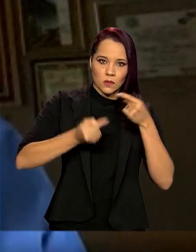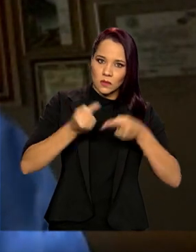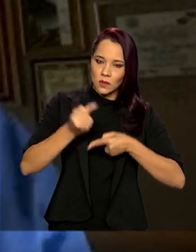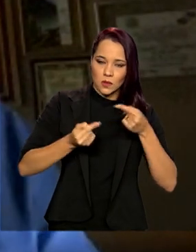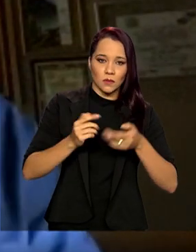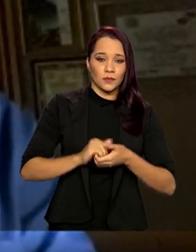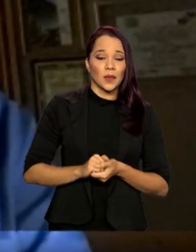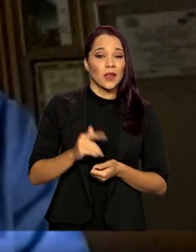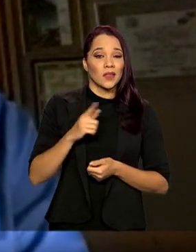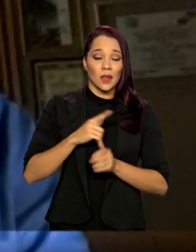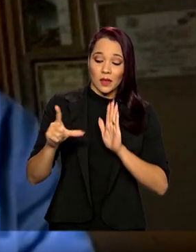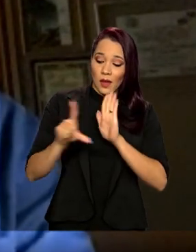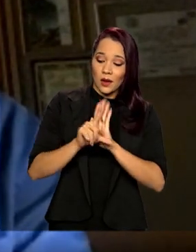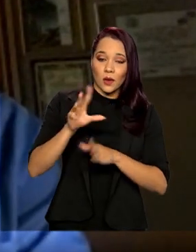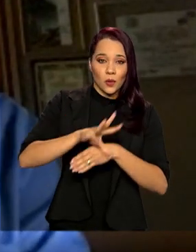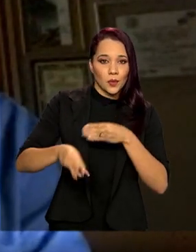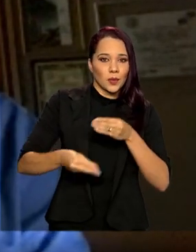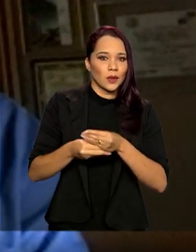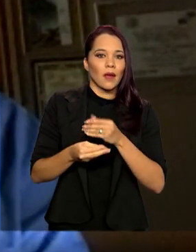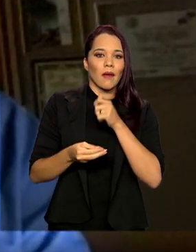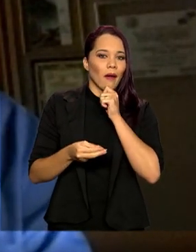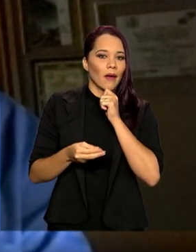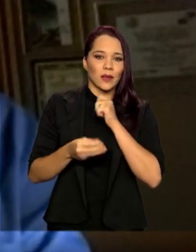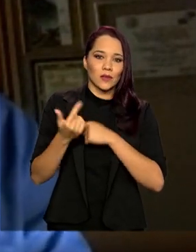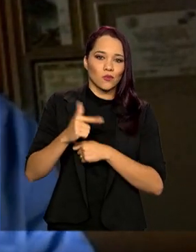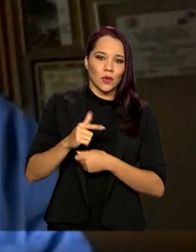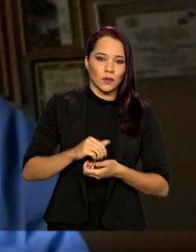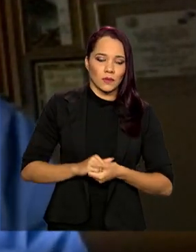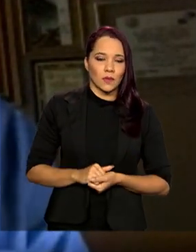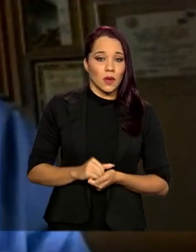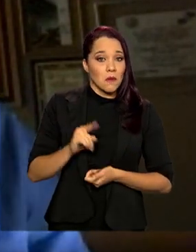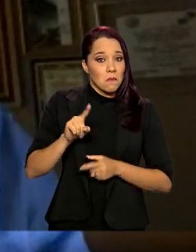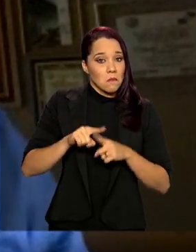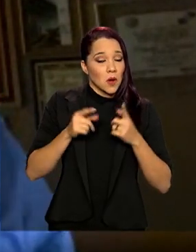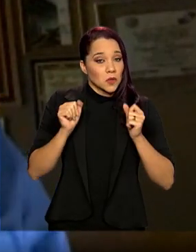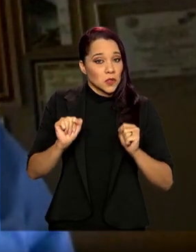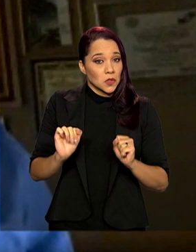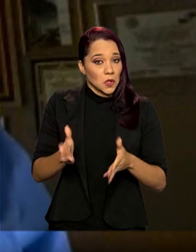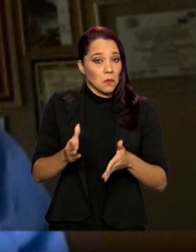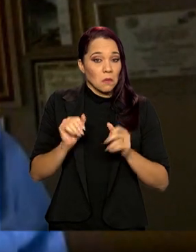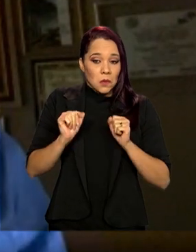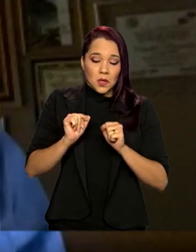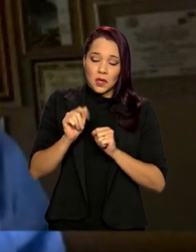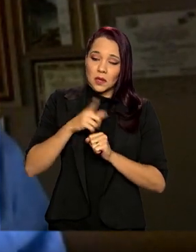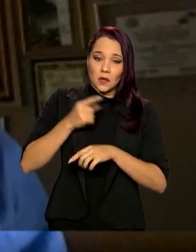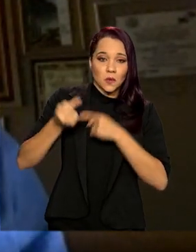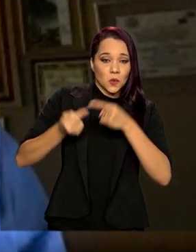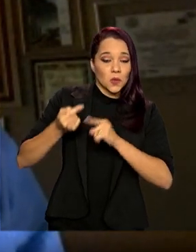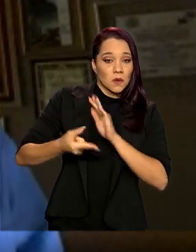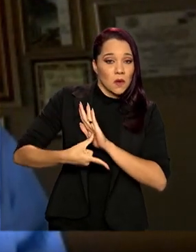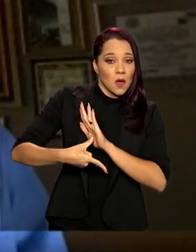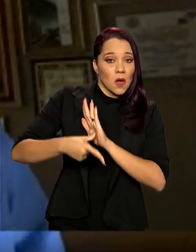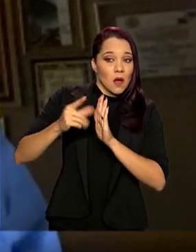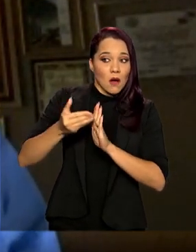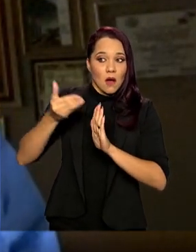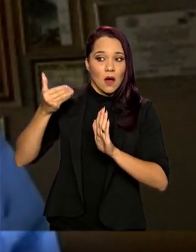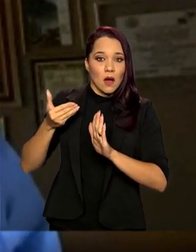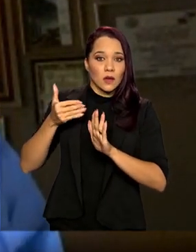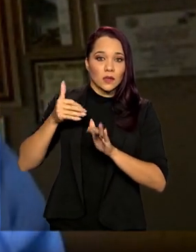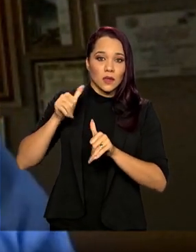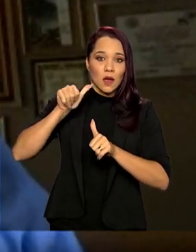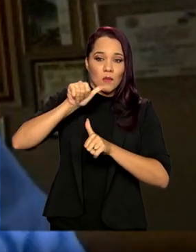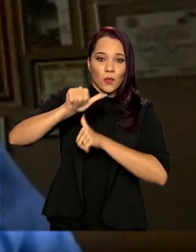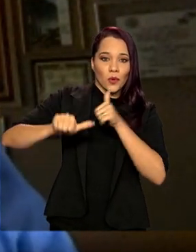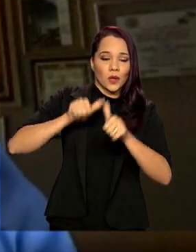carga, está na lei complementar, que não veio ainda. Ela já poderia ter sido feita, essa discussão antes mesmo, da reforma